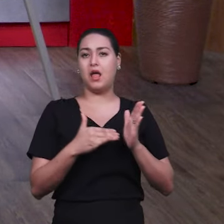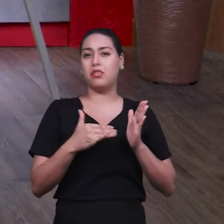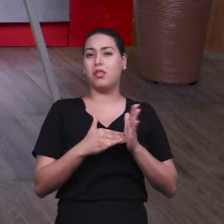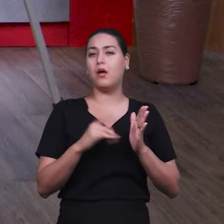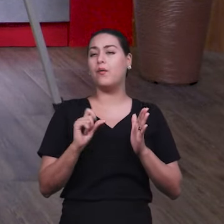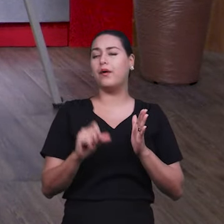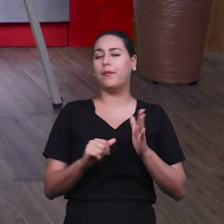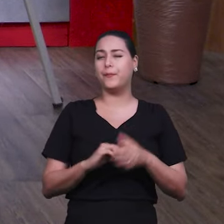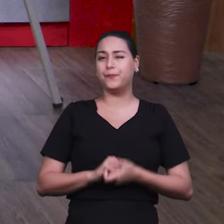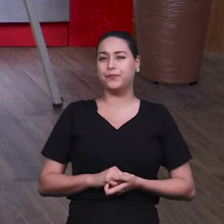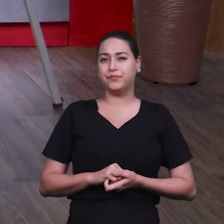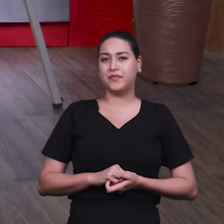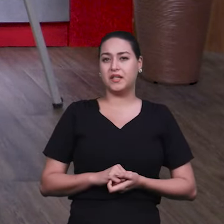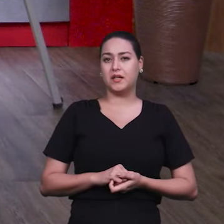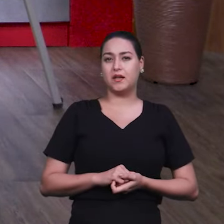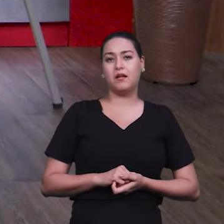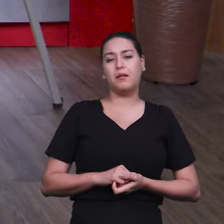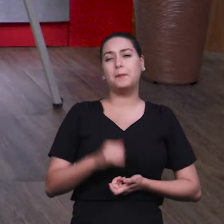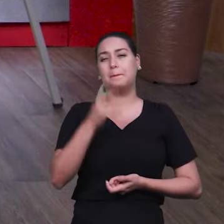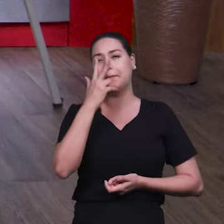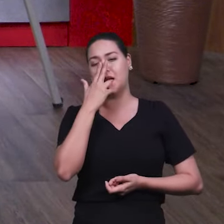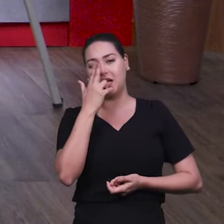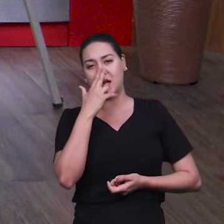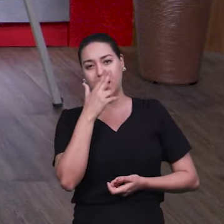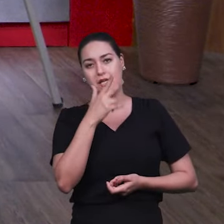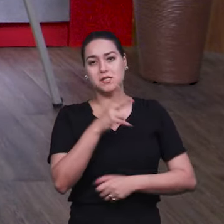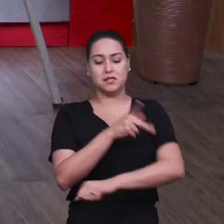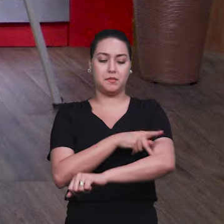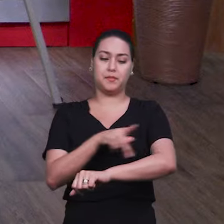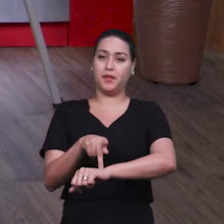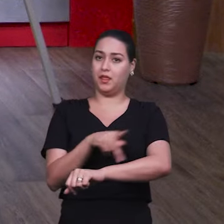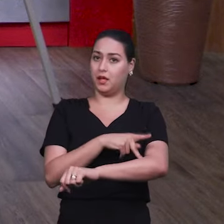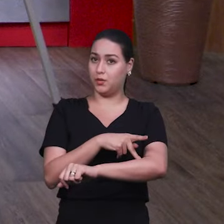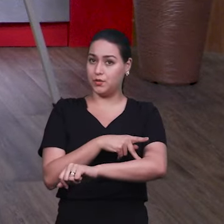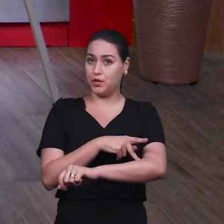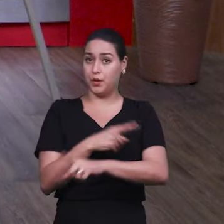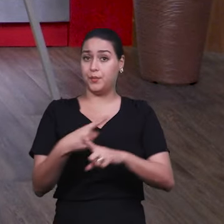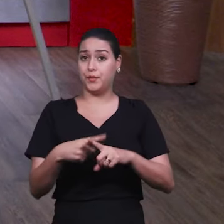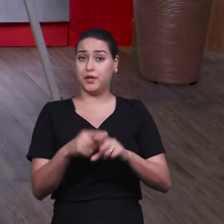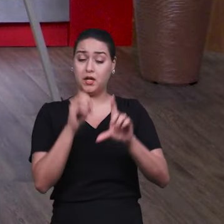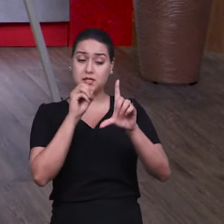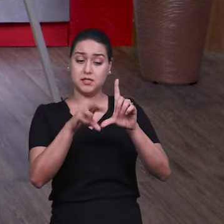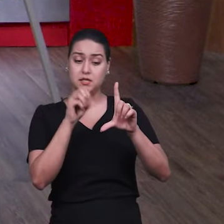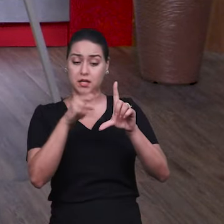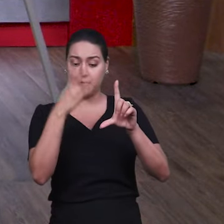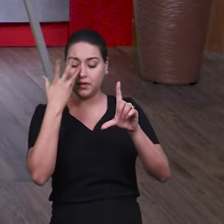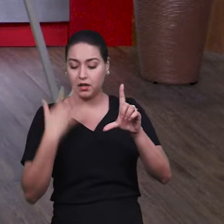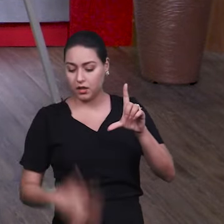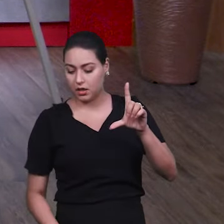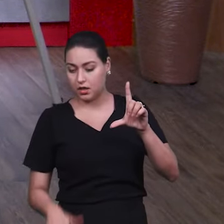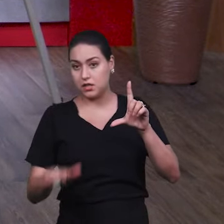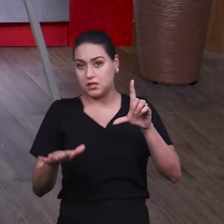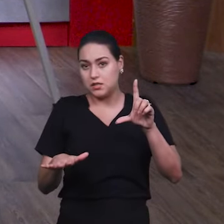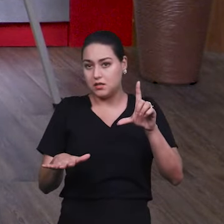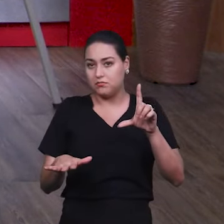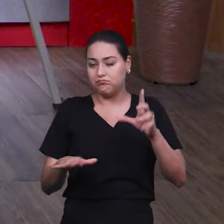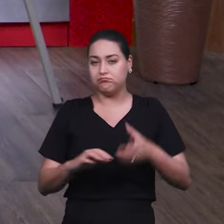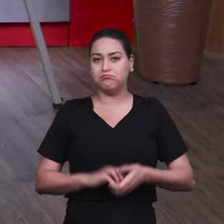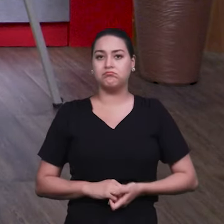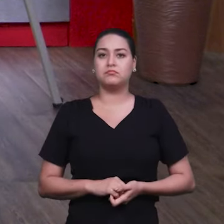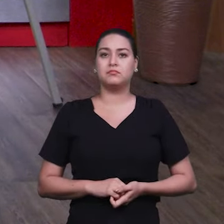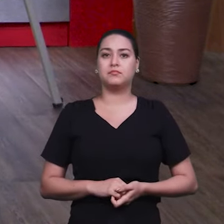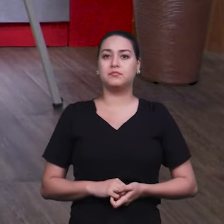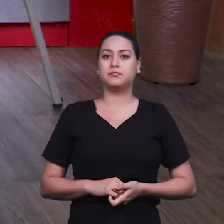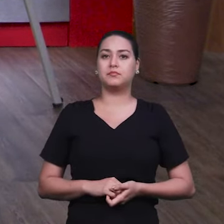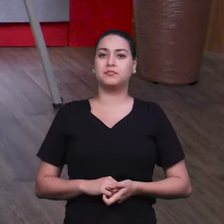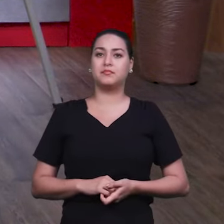lado de, como se fosse pedagogia, porque uma coisa é você ensinar para a criança, né? É um público que